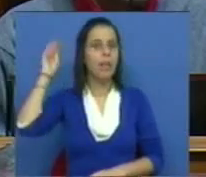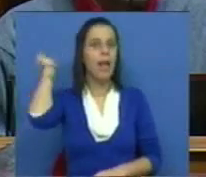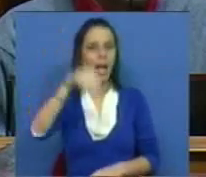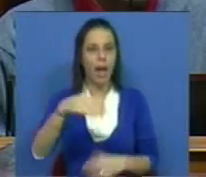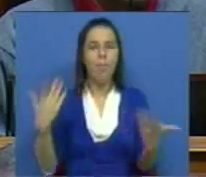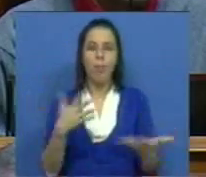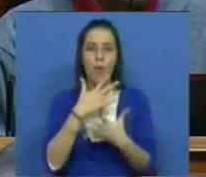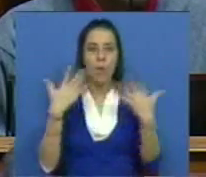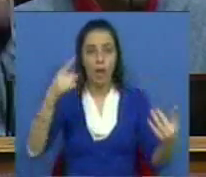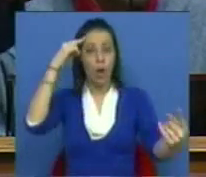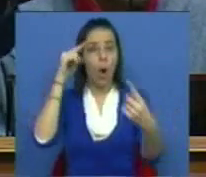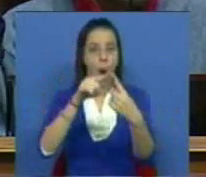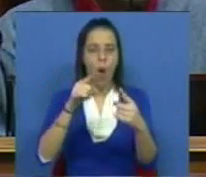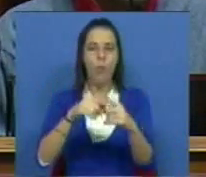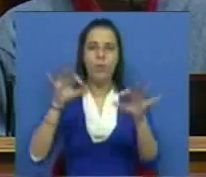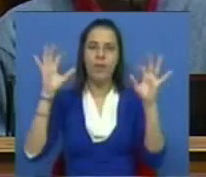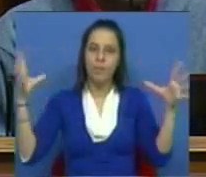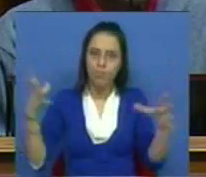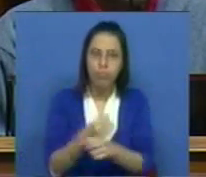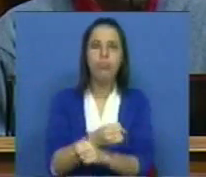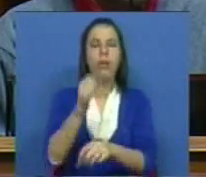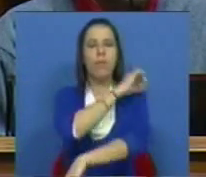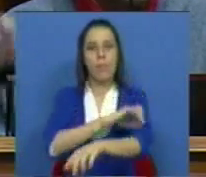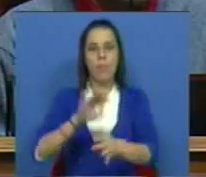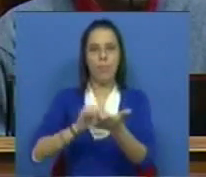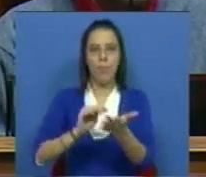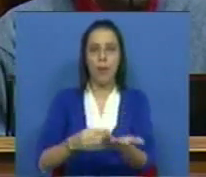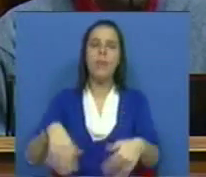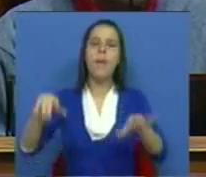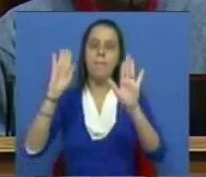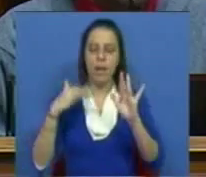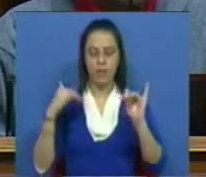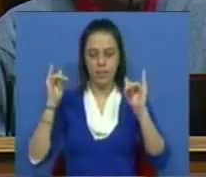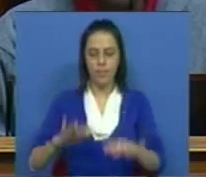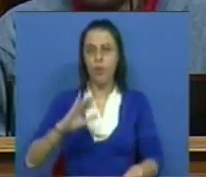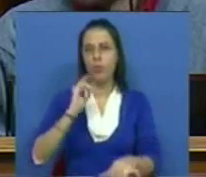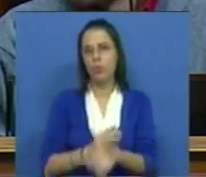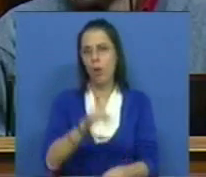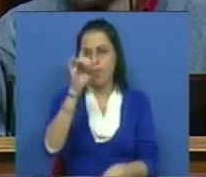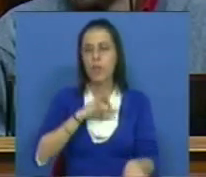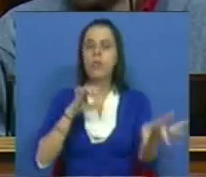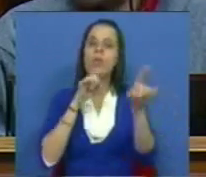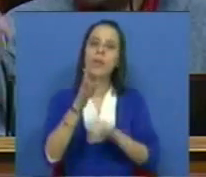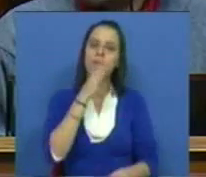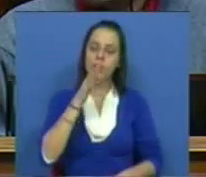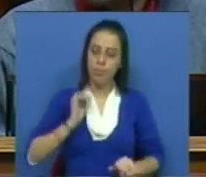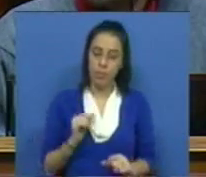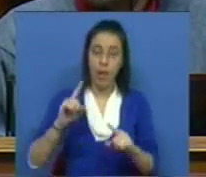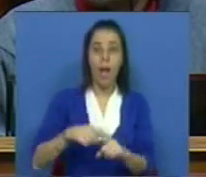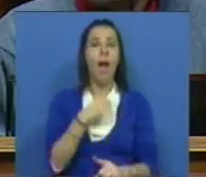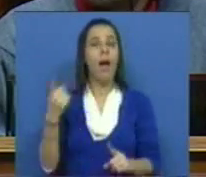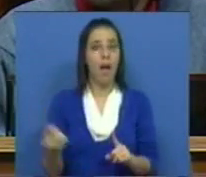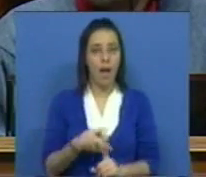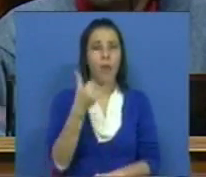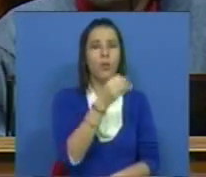República, o grande objetivo da erradicação da pobreza. Mas tenho que terminar com outra coisa, Sr. Deputado. É que o ano de